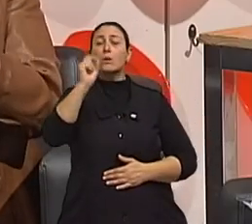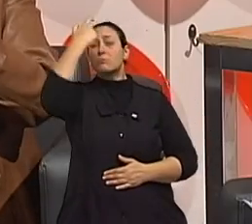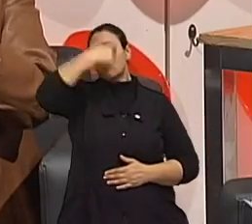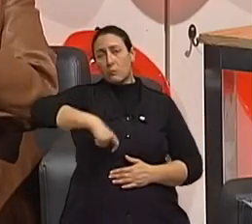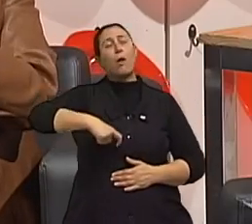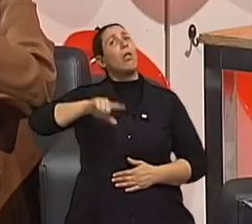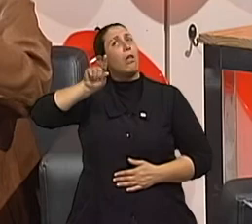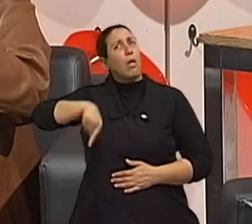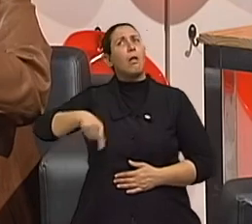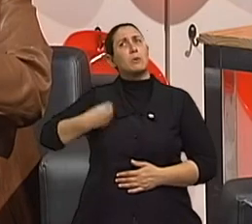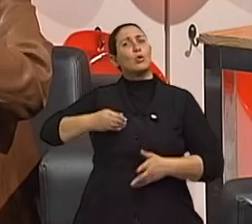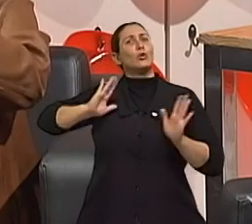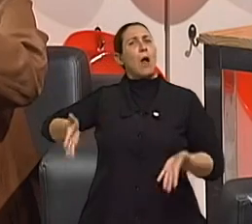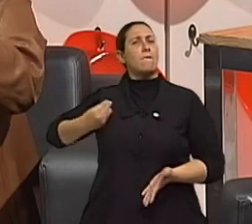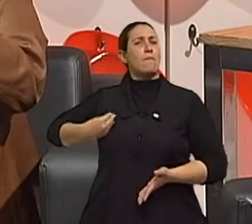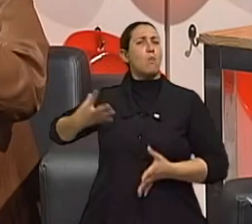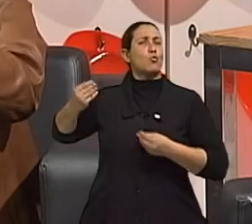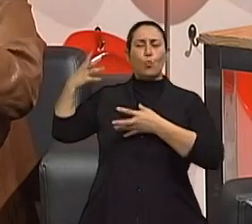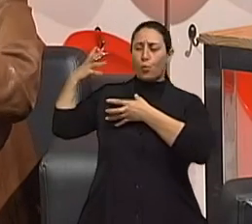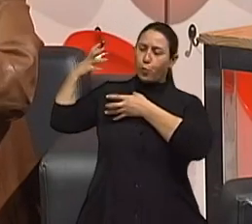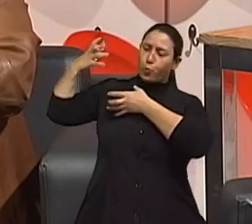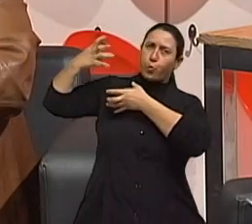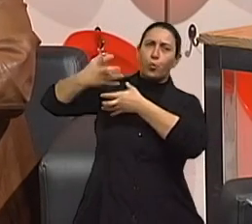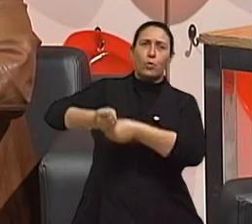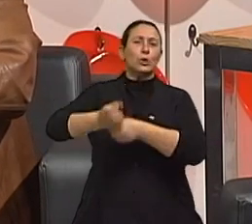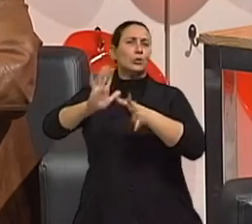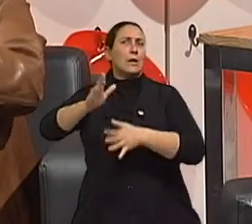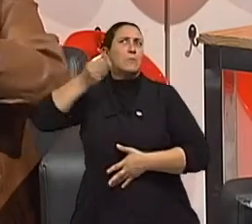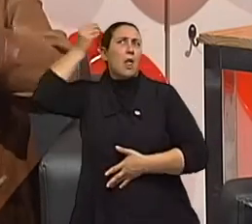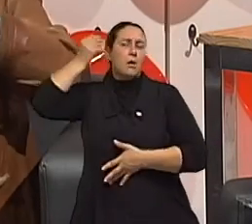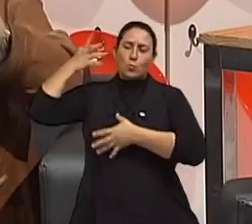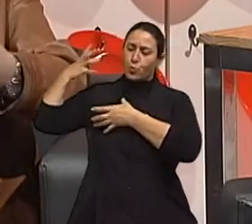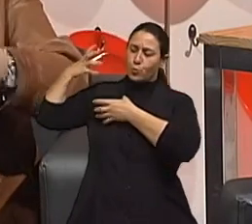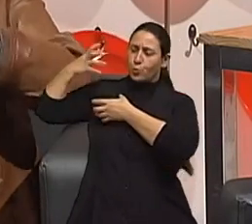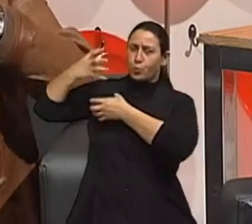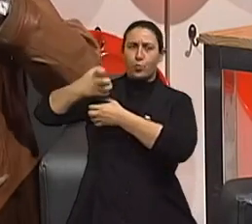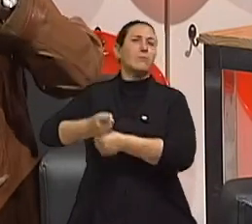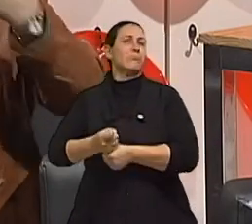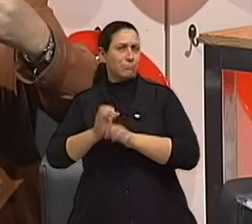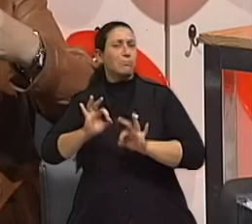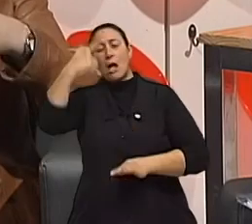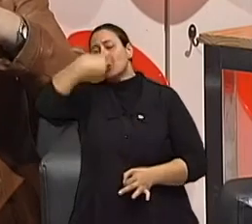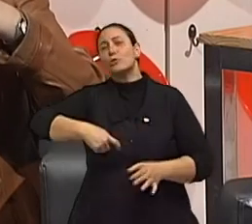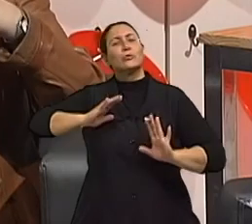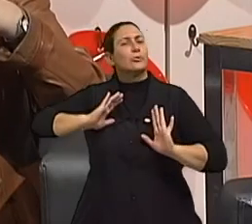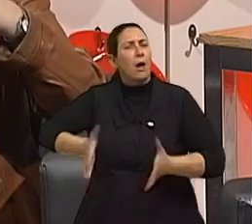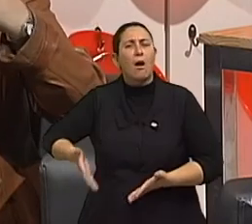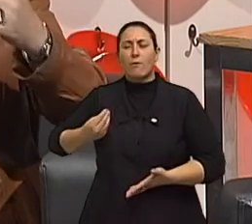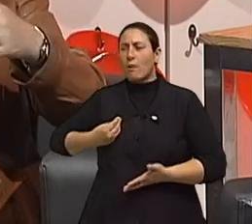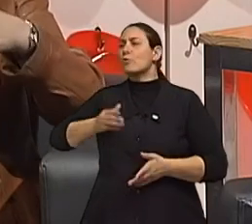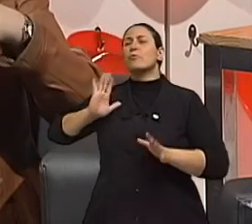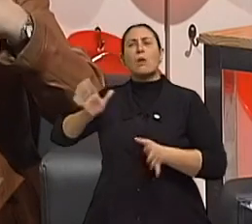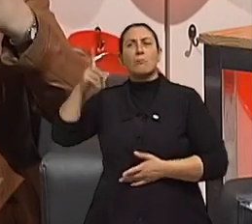-se que seja uma pessoa vivida, que teve experiências de vida, que viveu a vida, que certamente se deparou